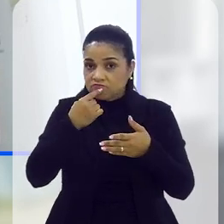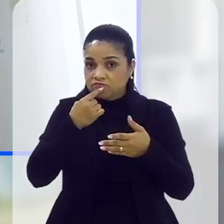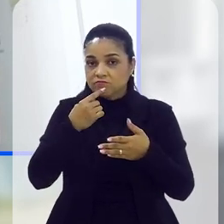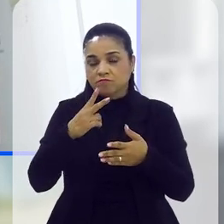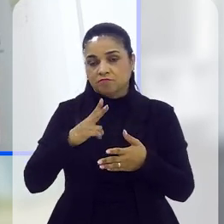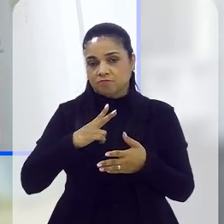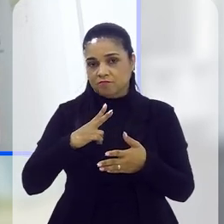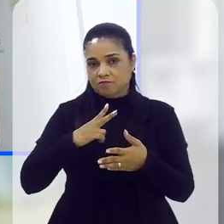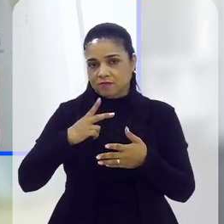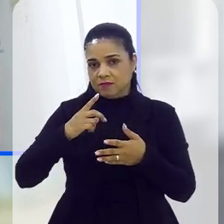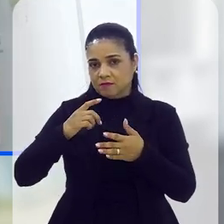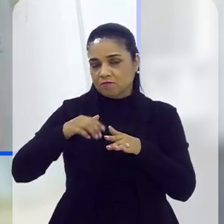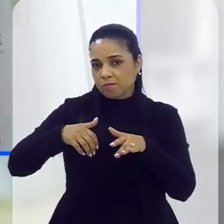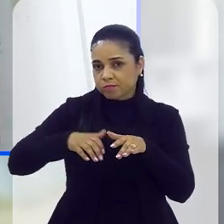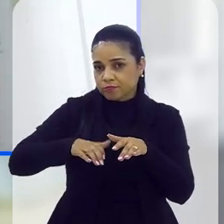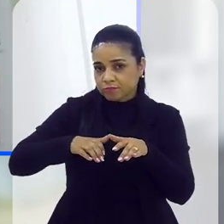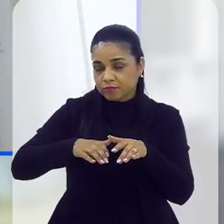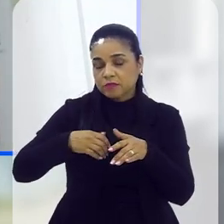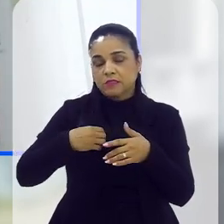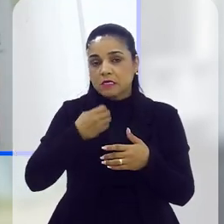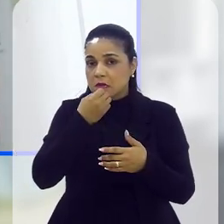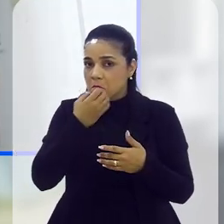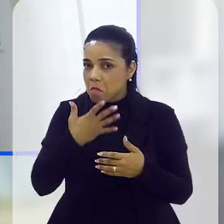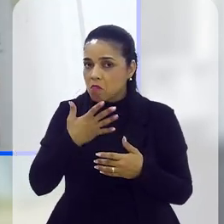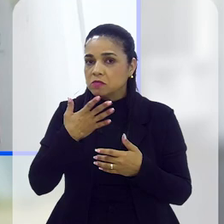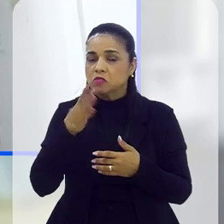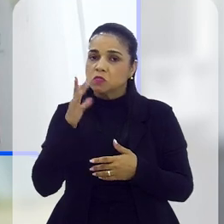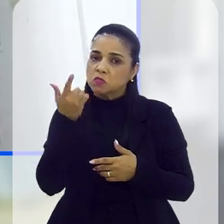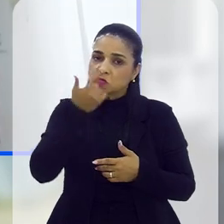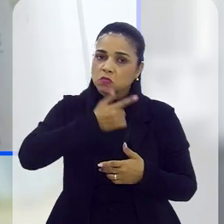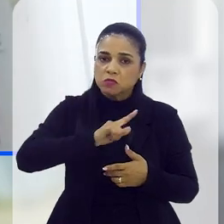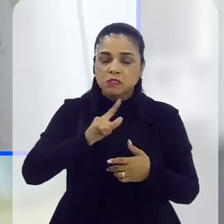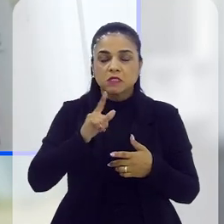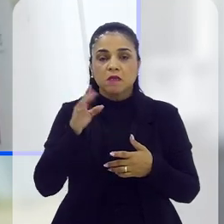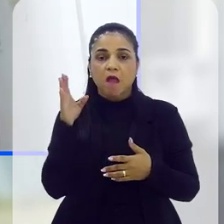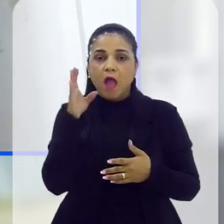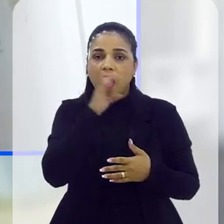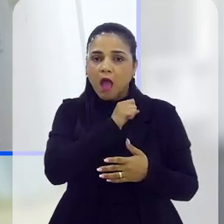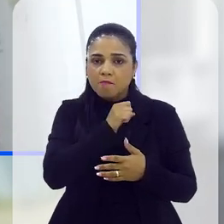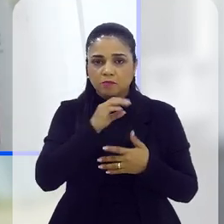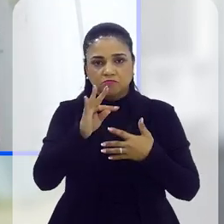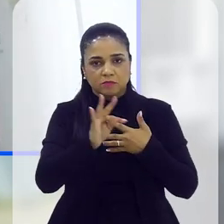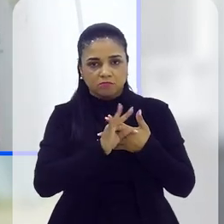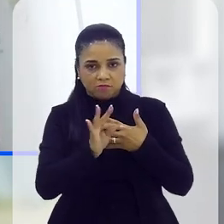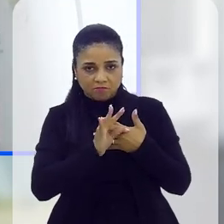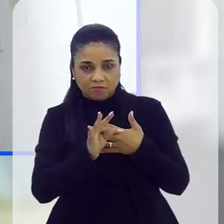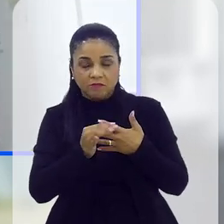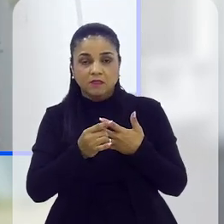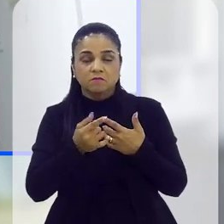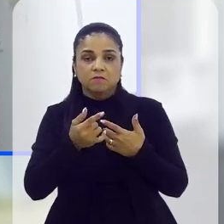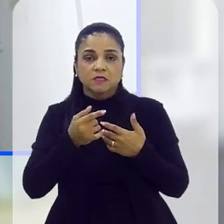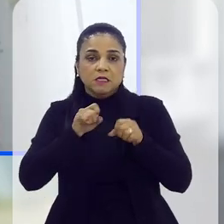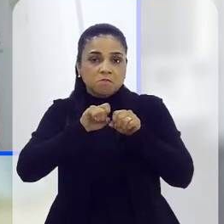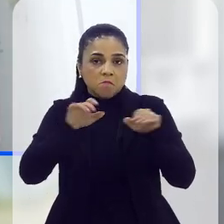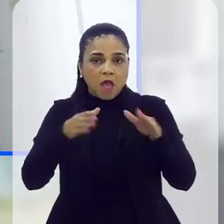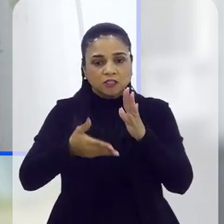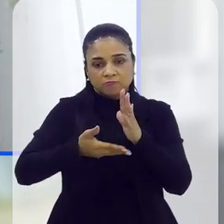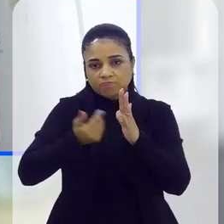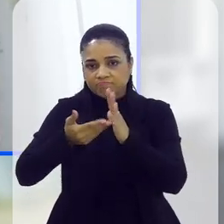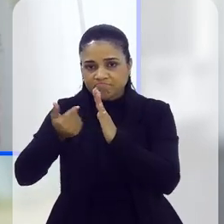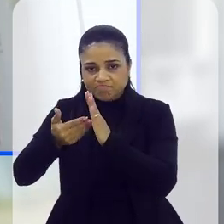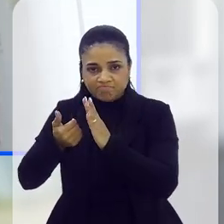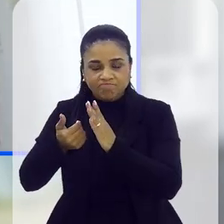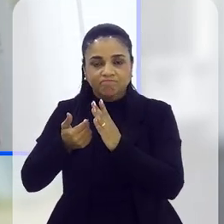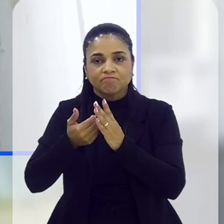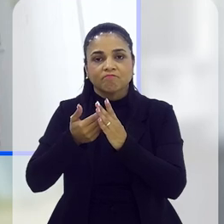divulgação de cena íntima, seria muito bom que nós conseguíssemos um mecanismo rápido de que essas imagens